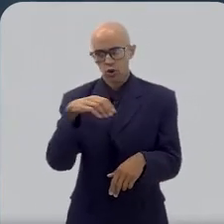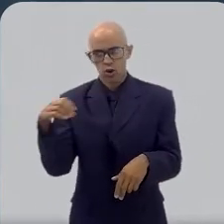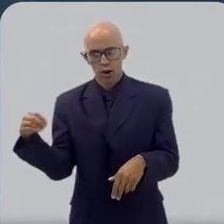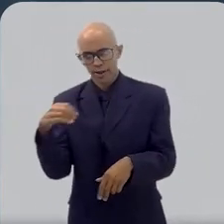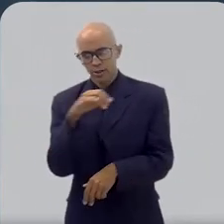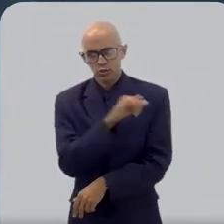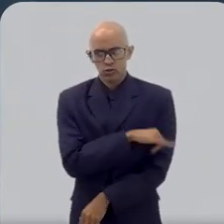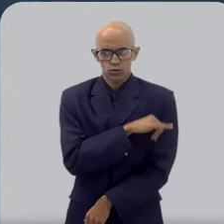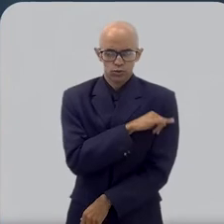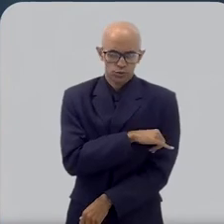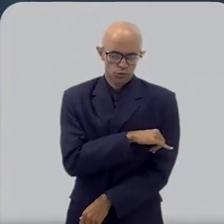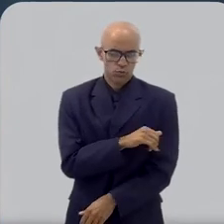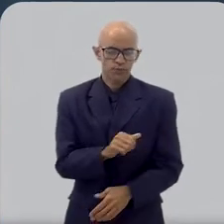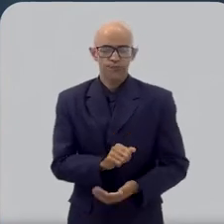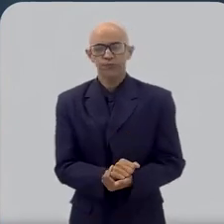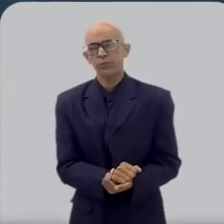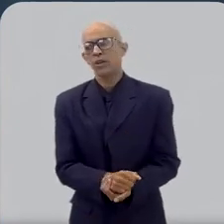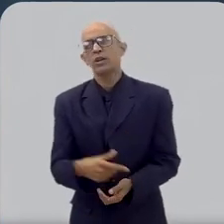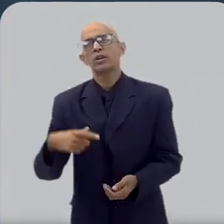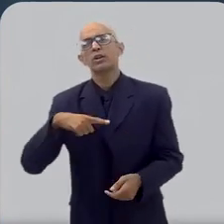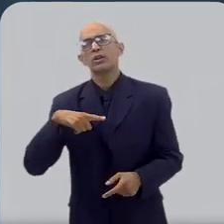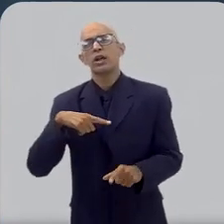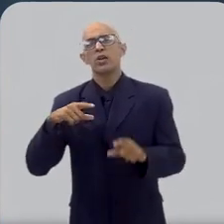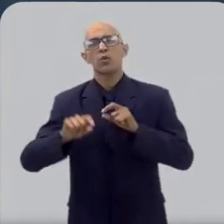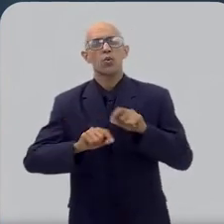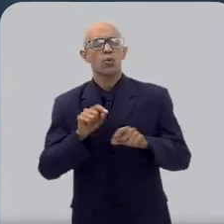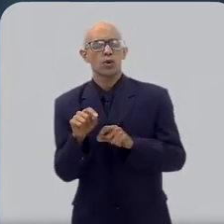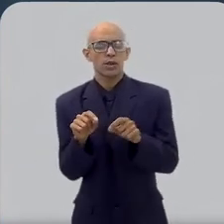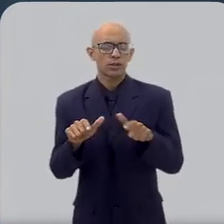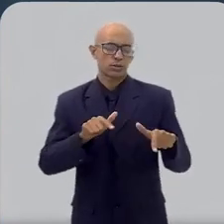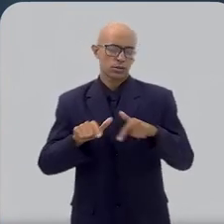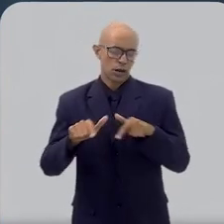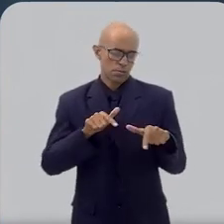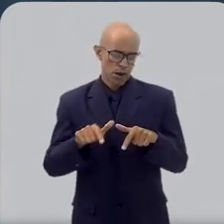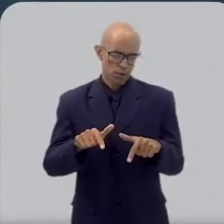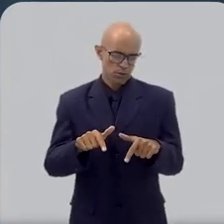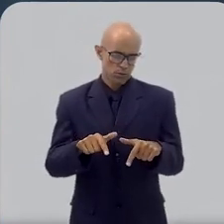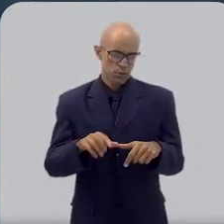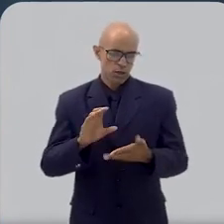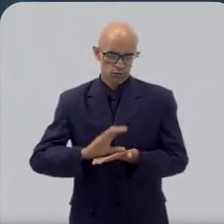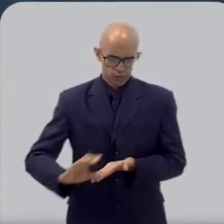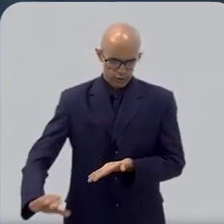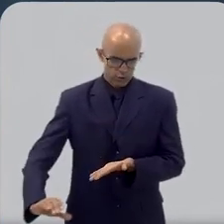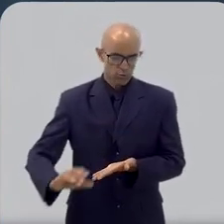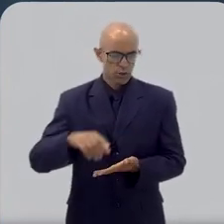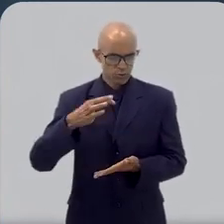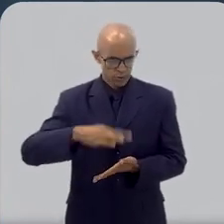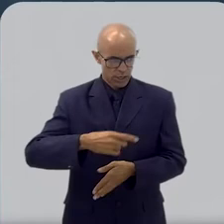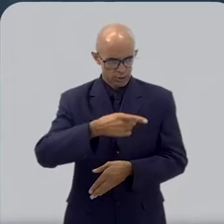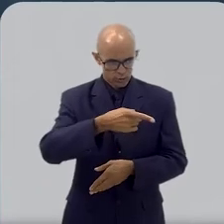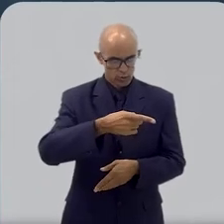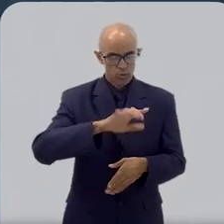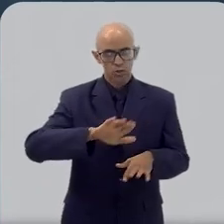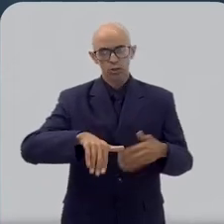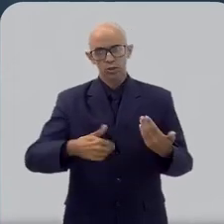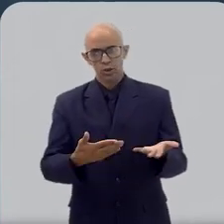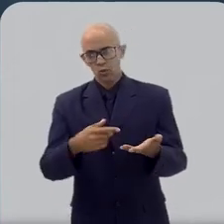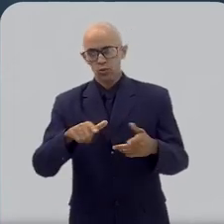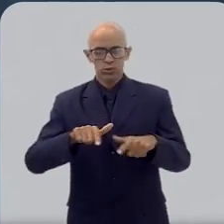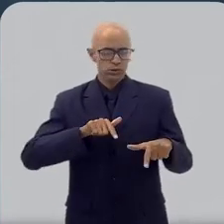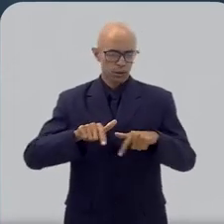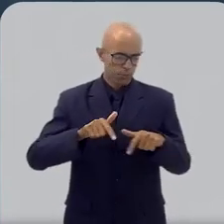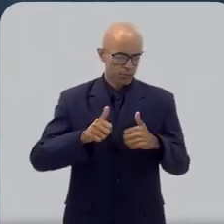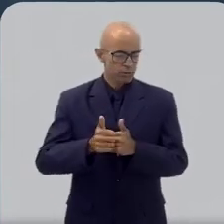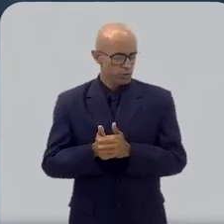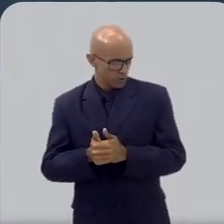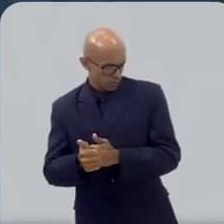Fluminense, que estão sendo trabalhadas, enfim, há investimentos nesse setor. Então, esse